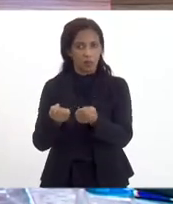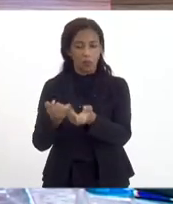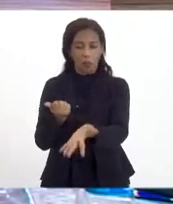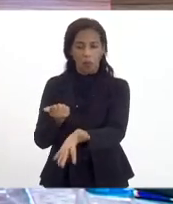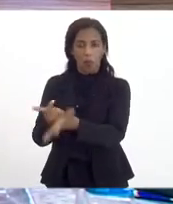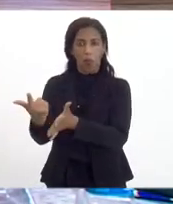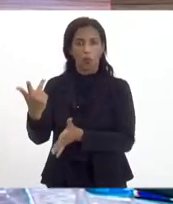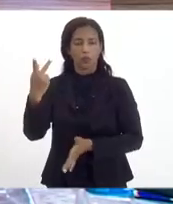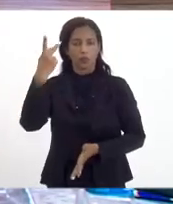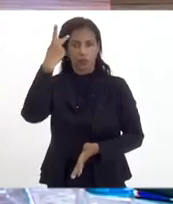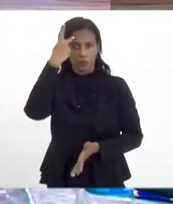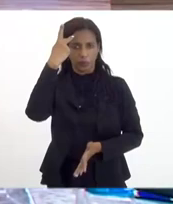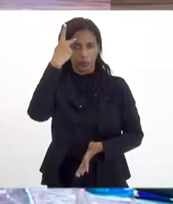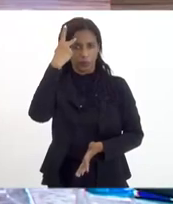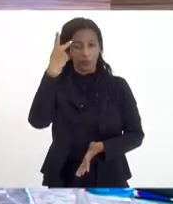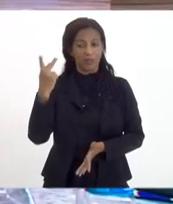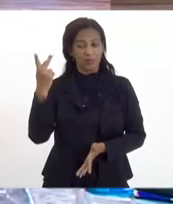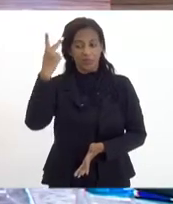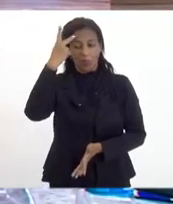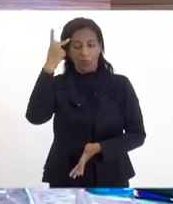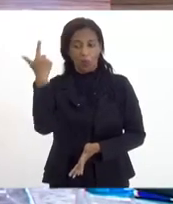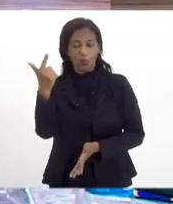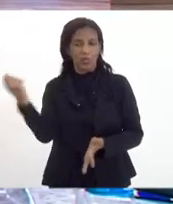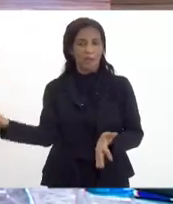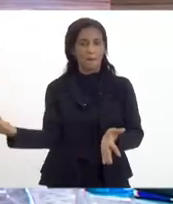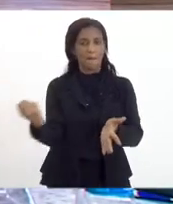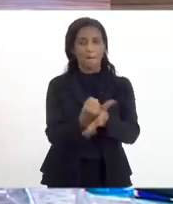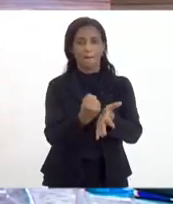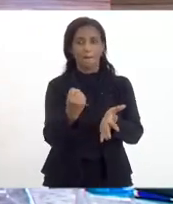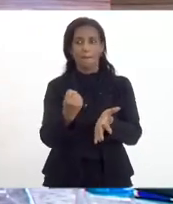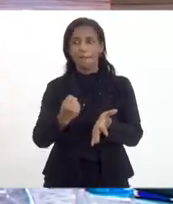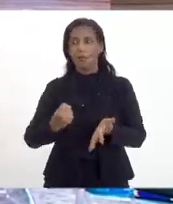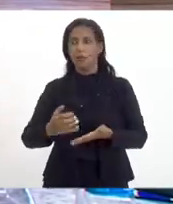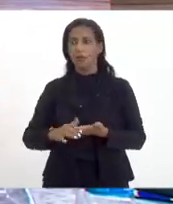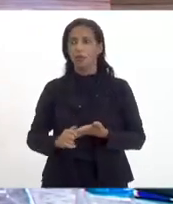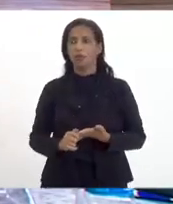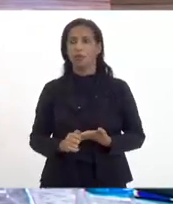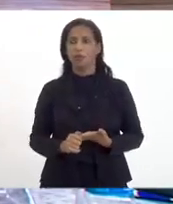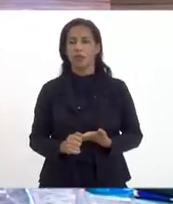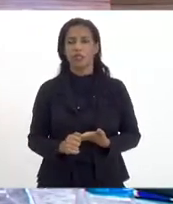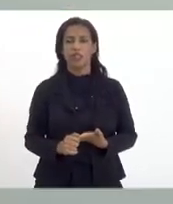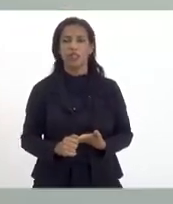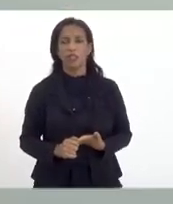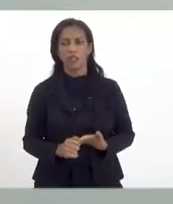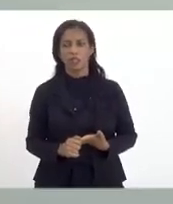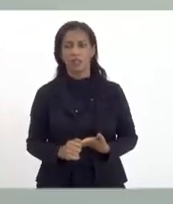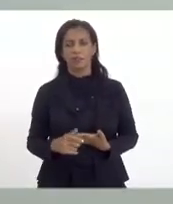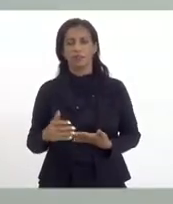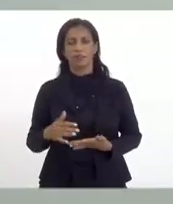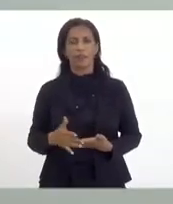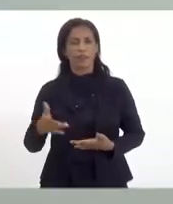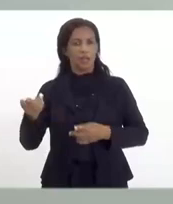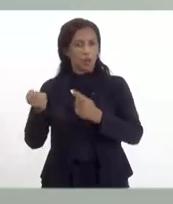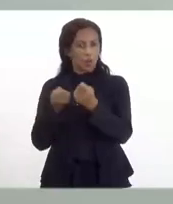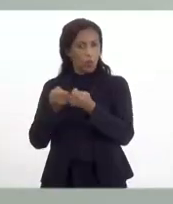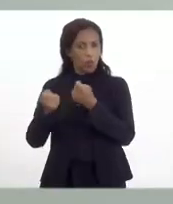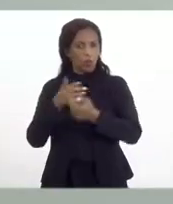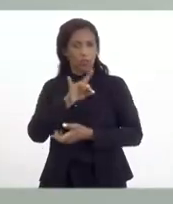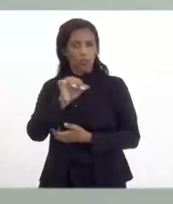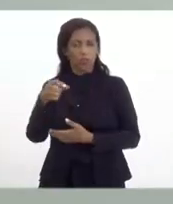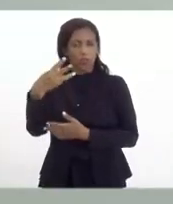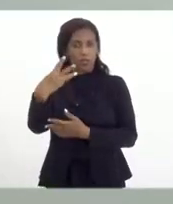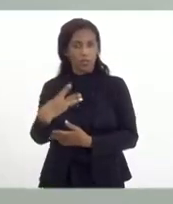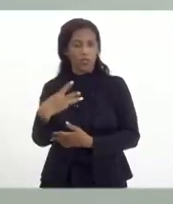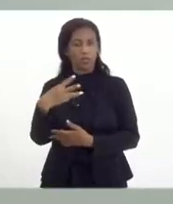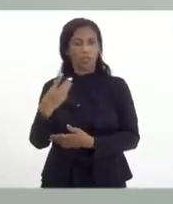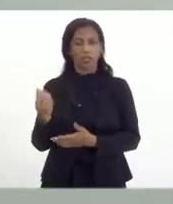Paulo. Então, São Paulo não tem impacto algum, Rio de Janeiro, Espírito Santo, impacto total em suas economias em termos de geração